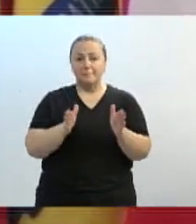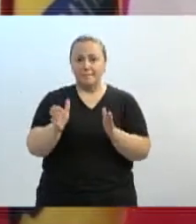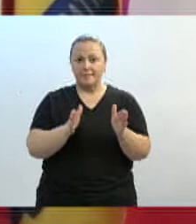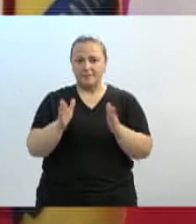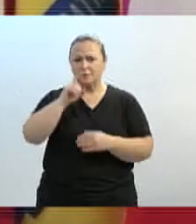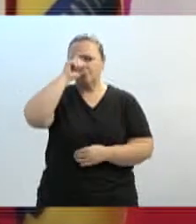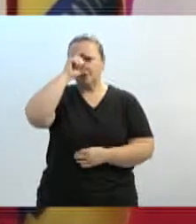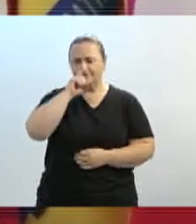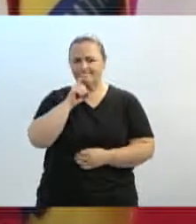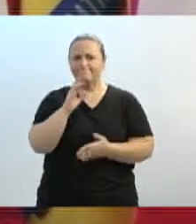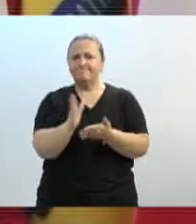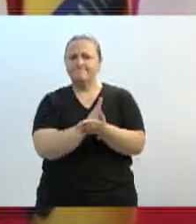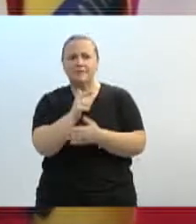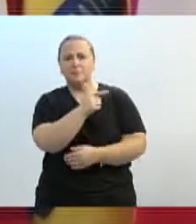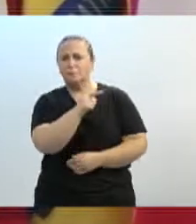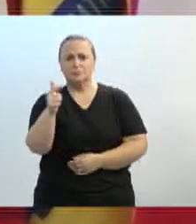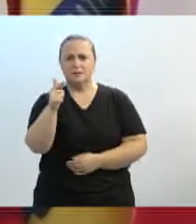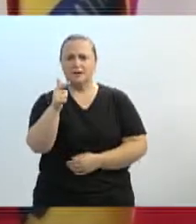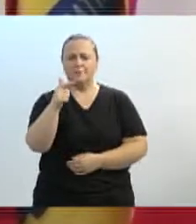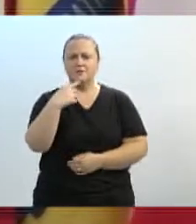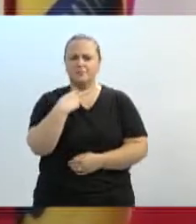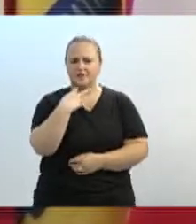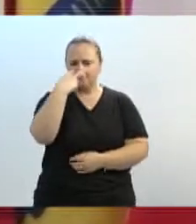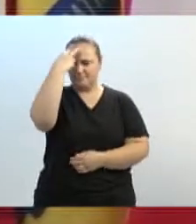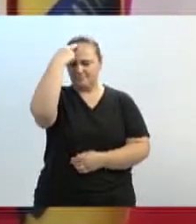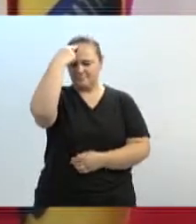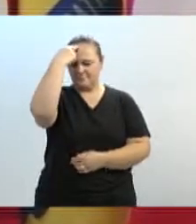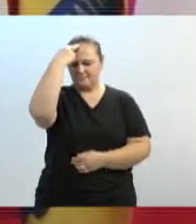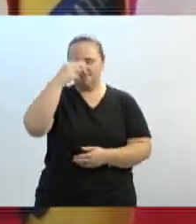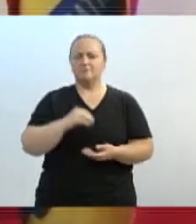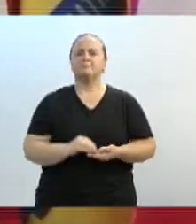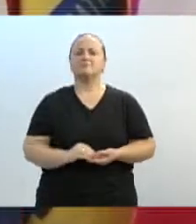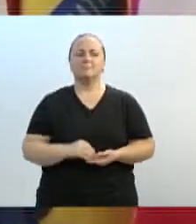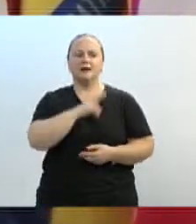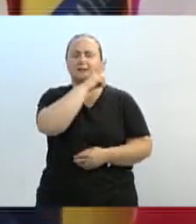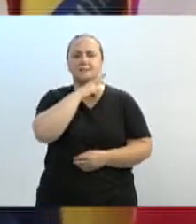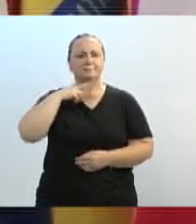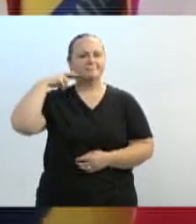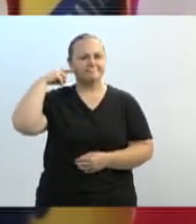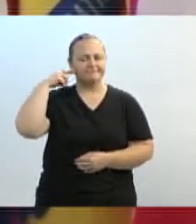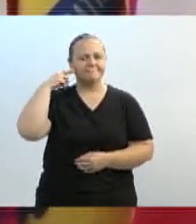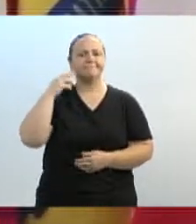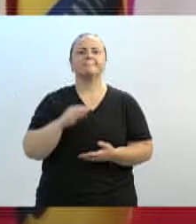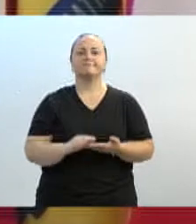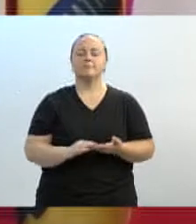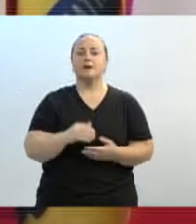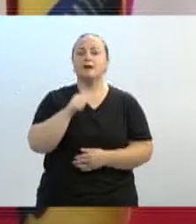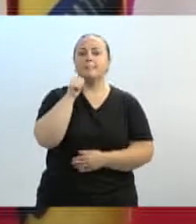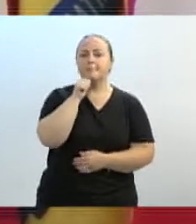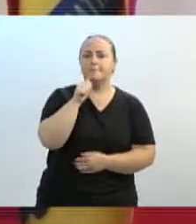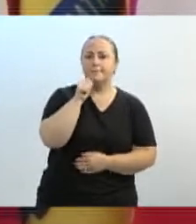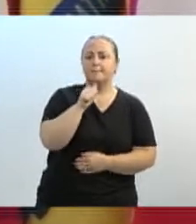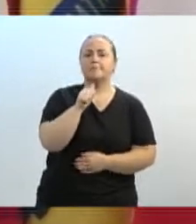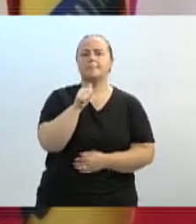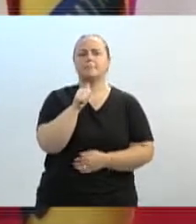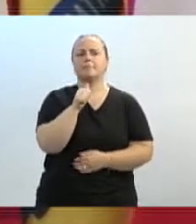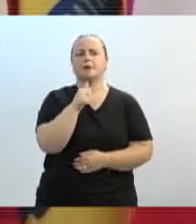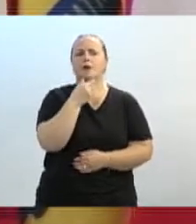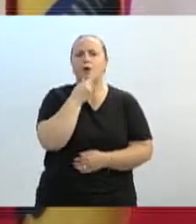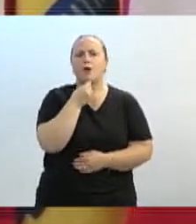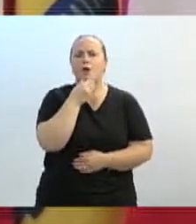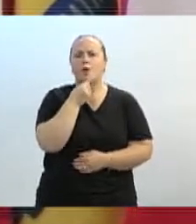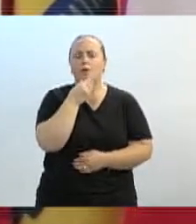todas as pessoas aqui, incluindo meninas, mulheres e homens trans, que não têm acesso a itens